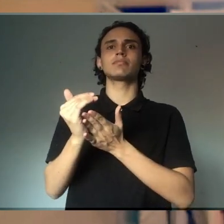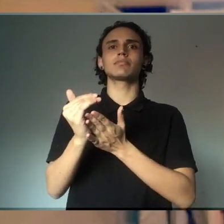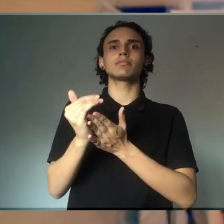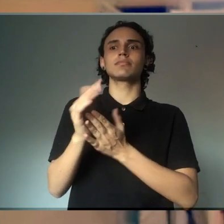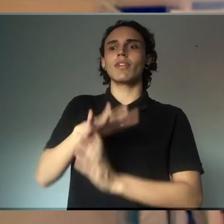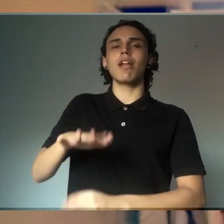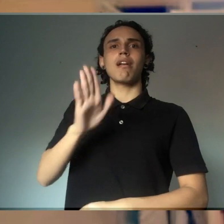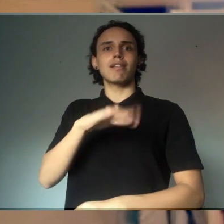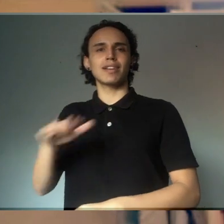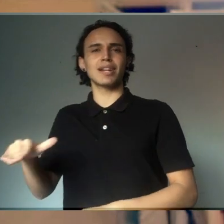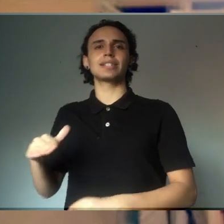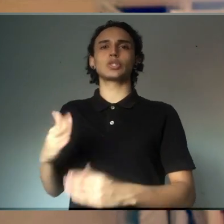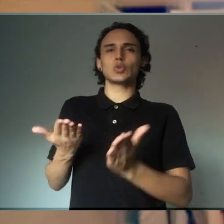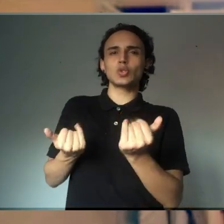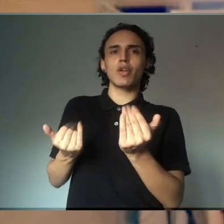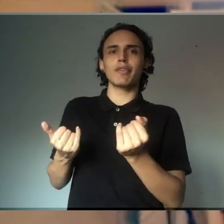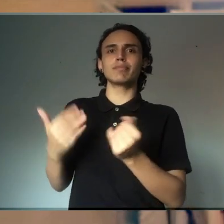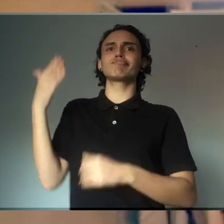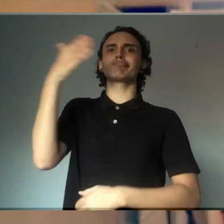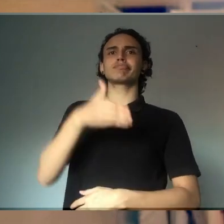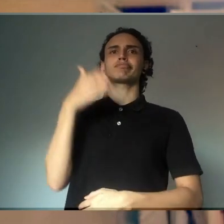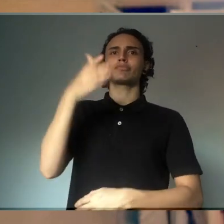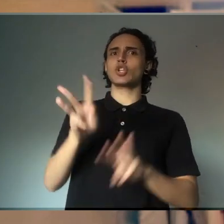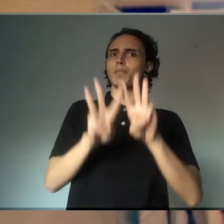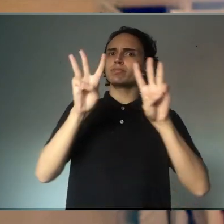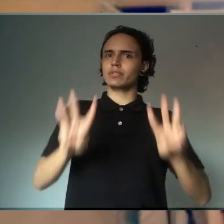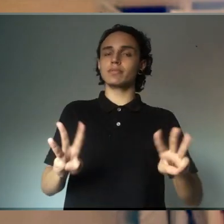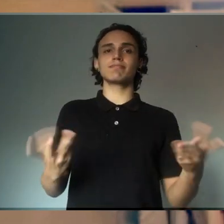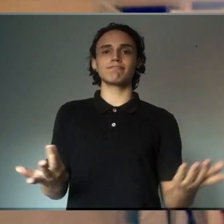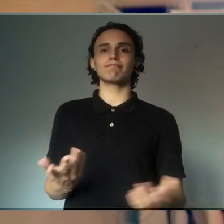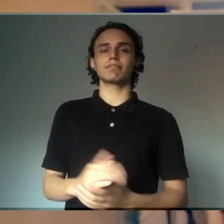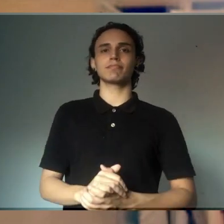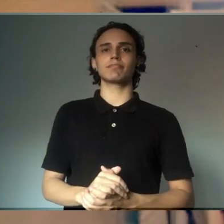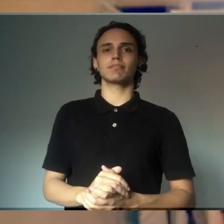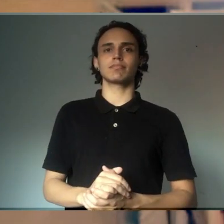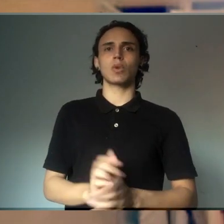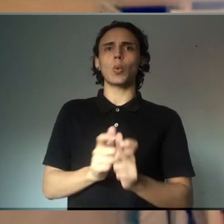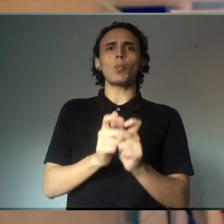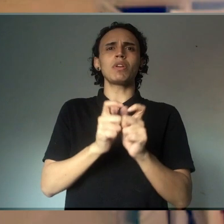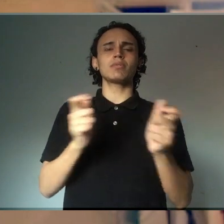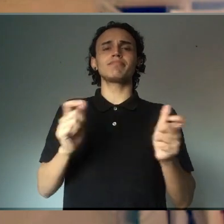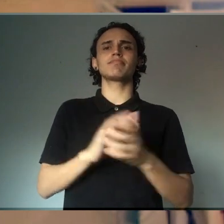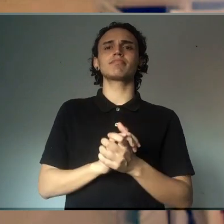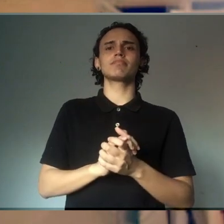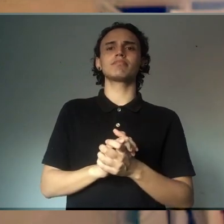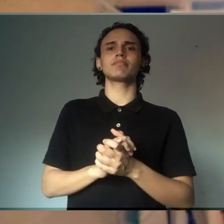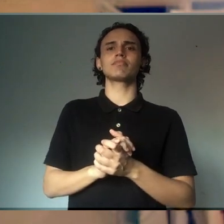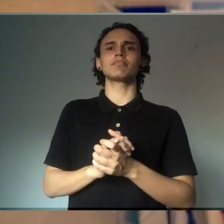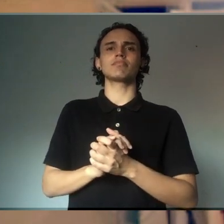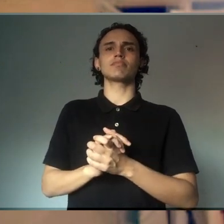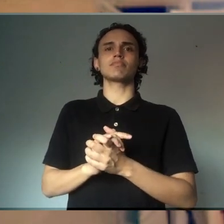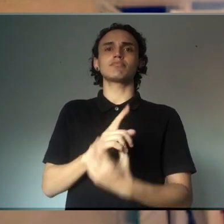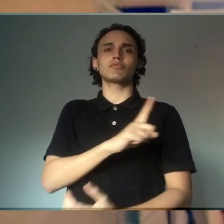-juvenil, estava frequentando os museus. É muito comum, o público infantil, a educação infantil e o